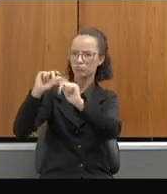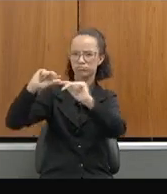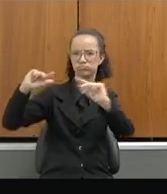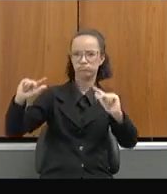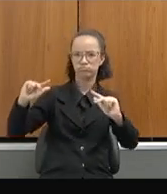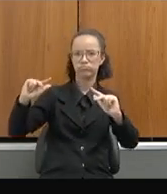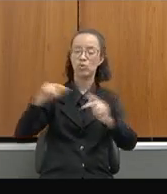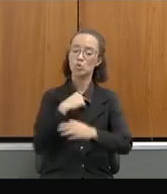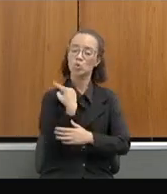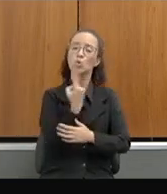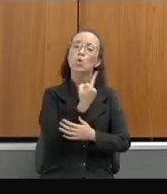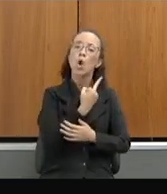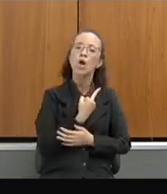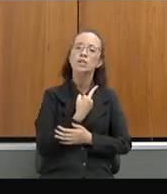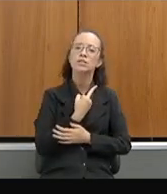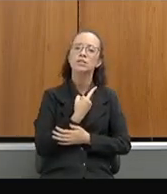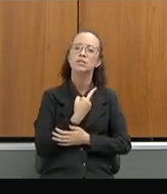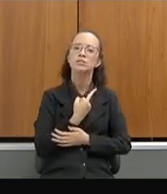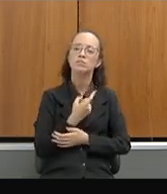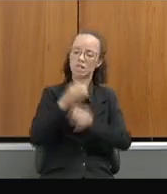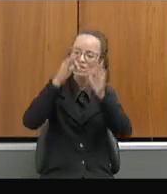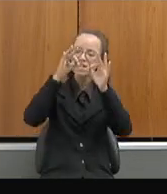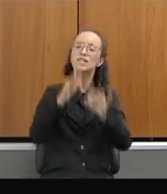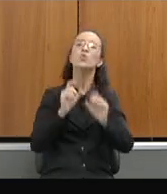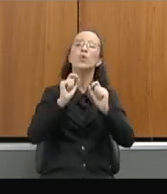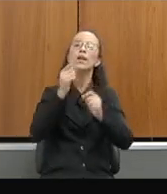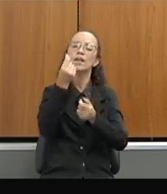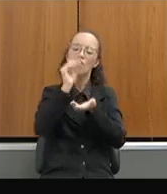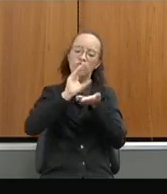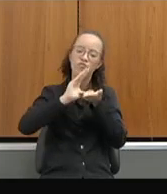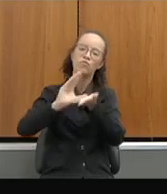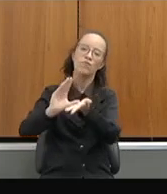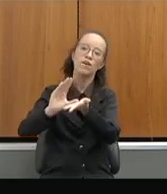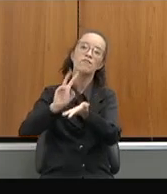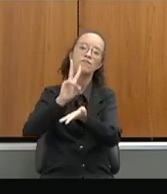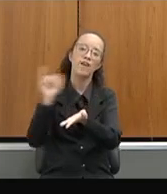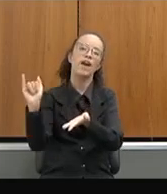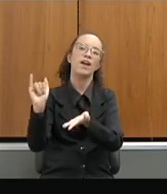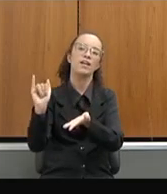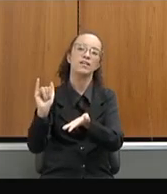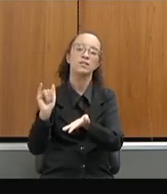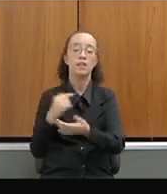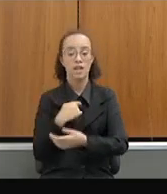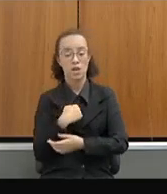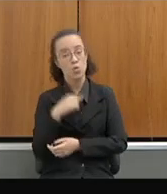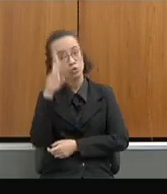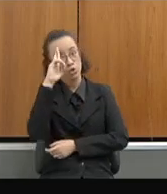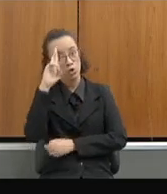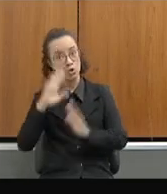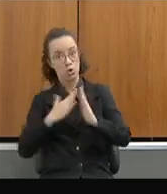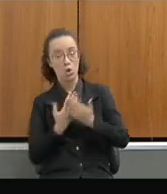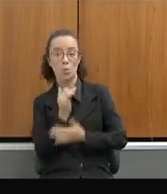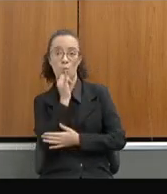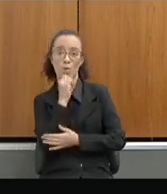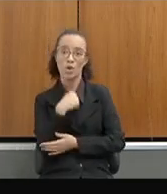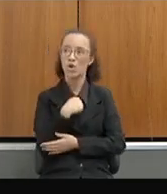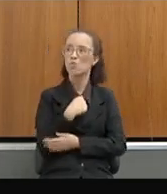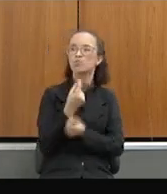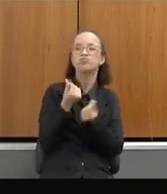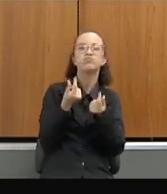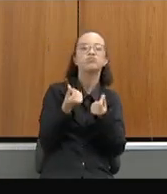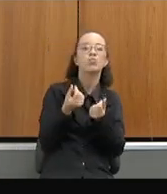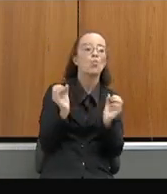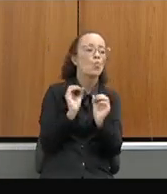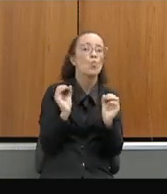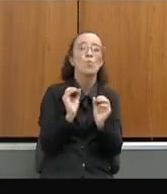uma certeza de que essas verbas serão depositadas. Porque vivemos momentos, eu, como diretor de escola, não tinha dinheiro para comprar